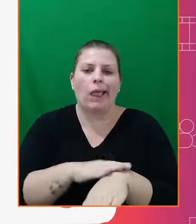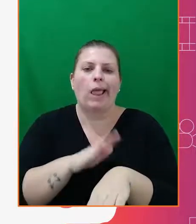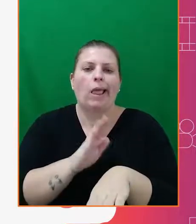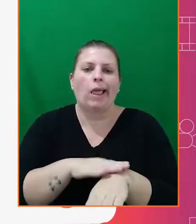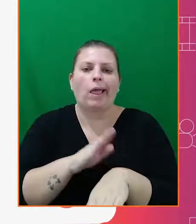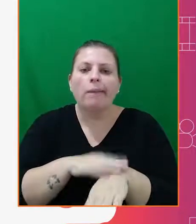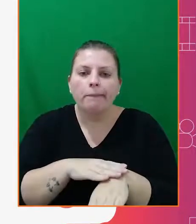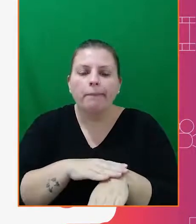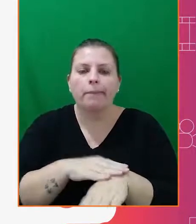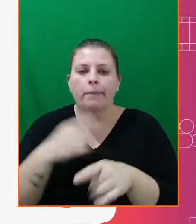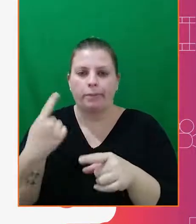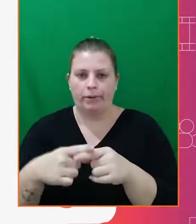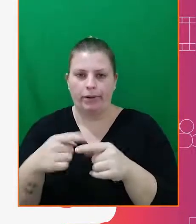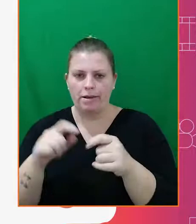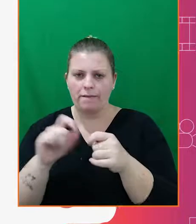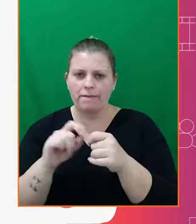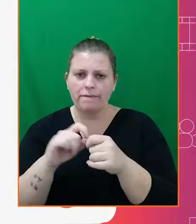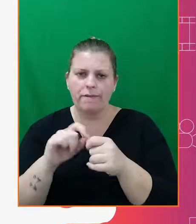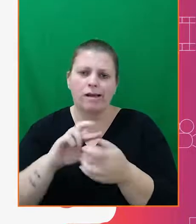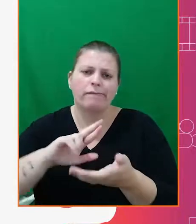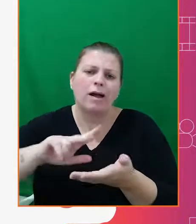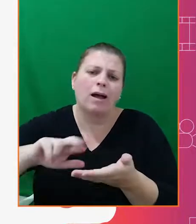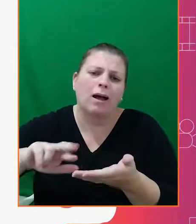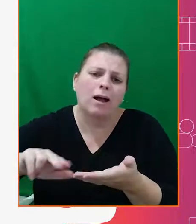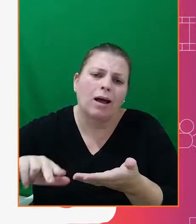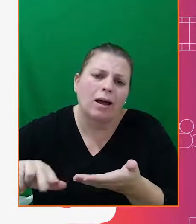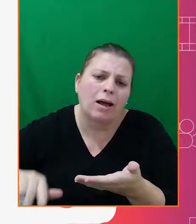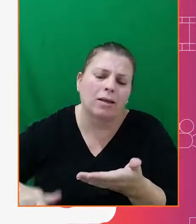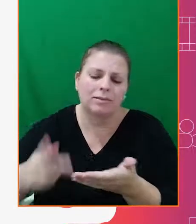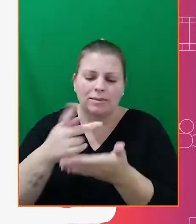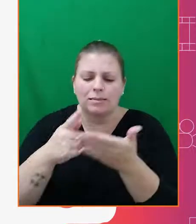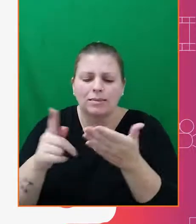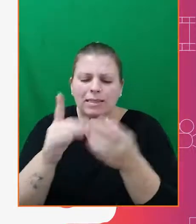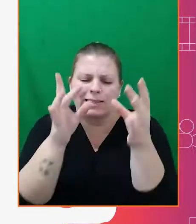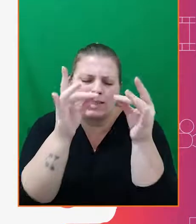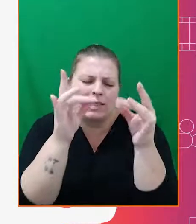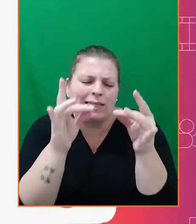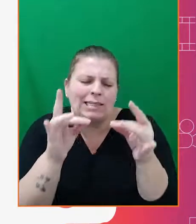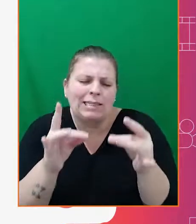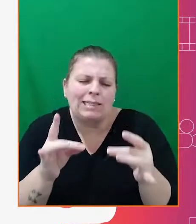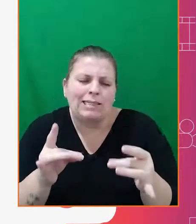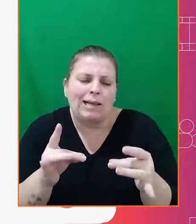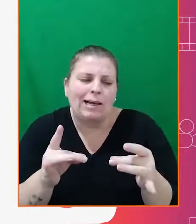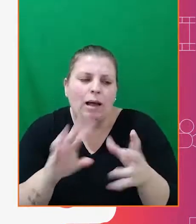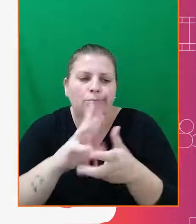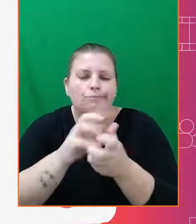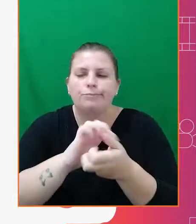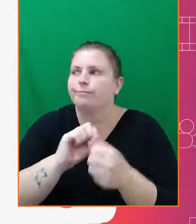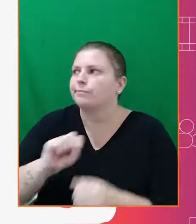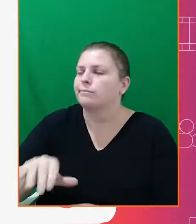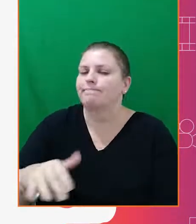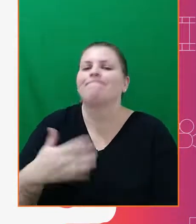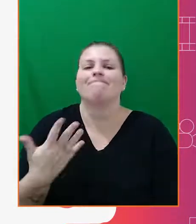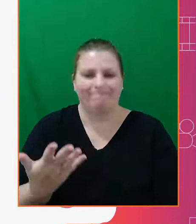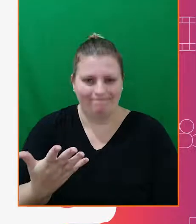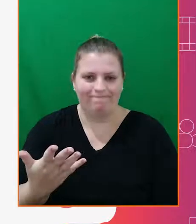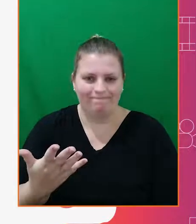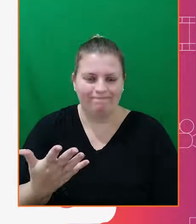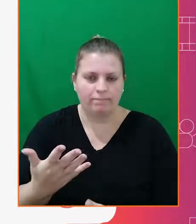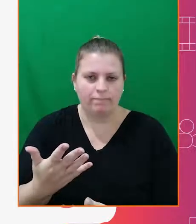não é necessário ficar fazendo vários desenhos detalhados que podem nem ser utilizados.